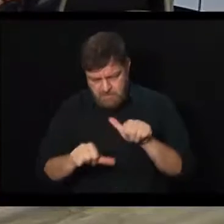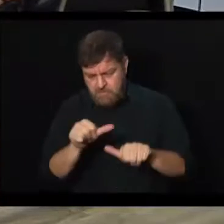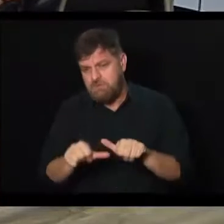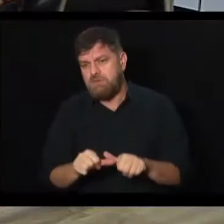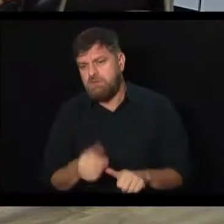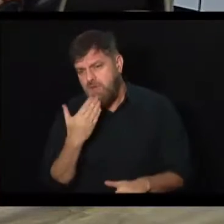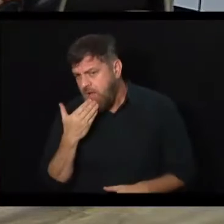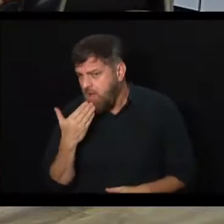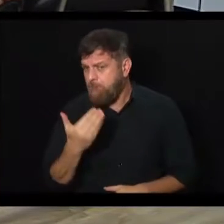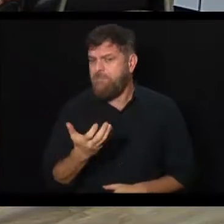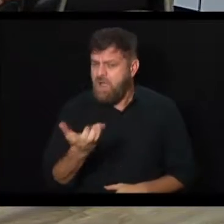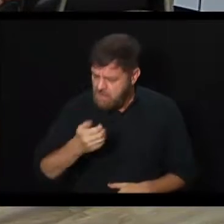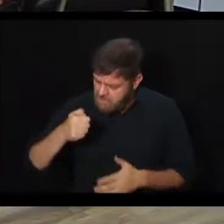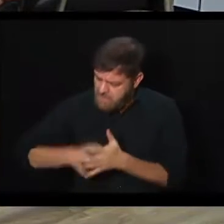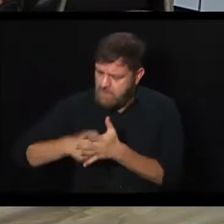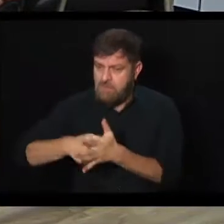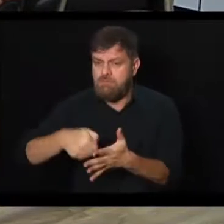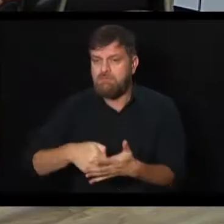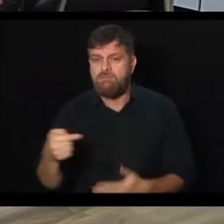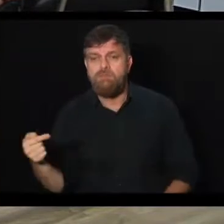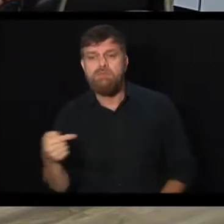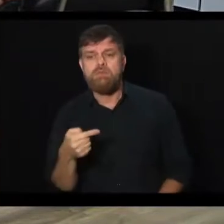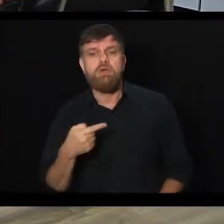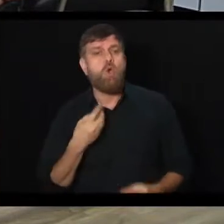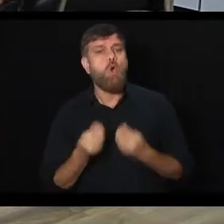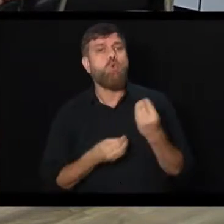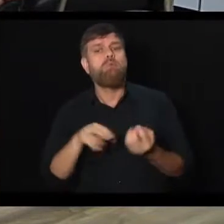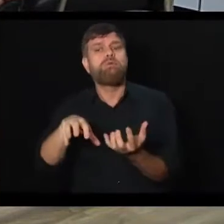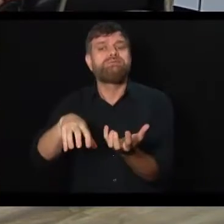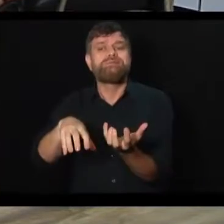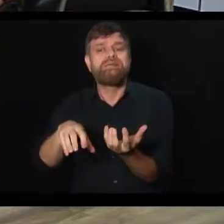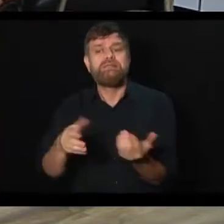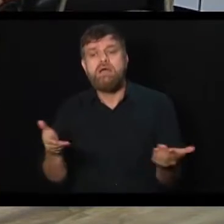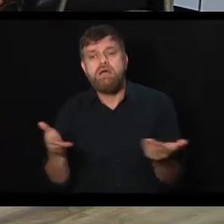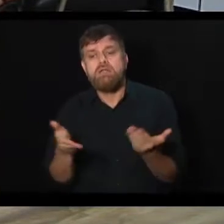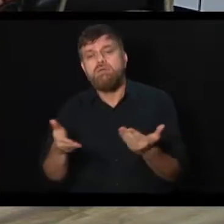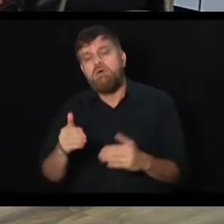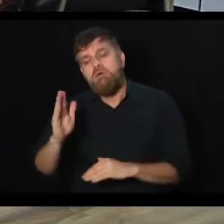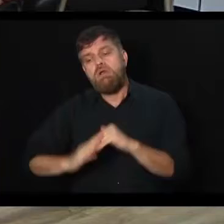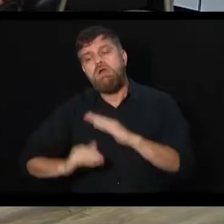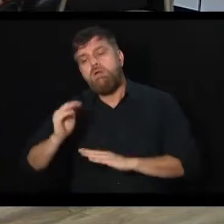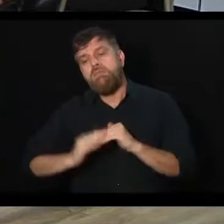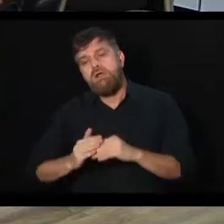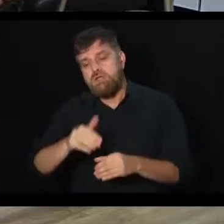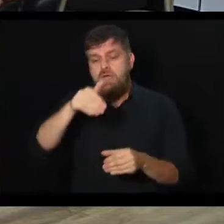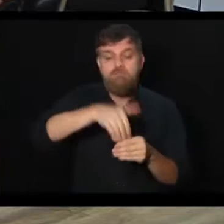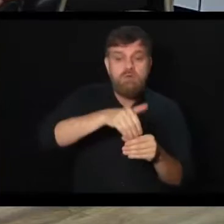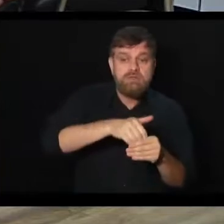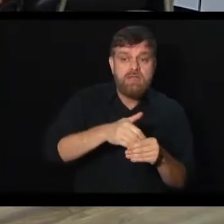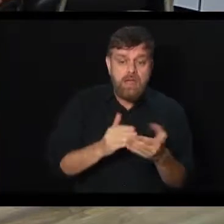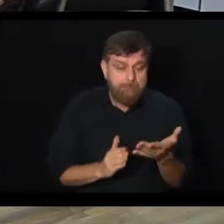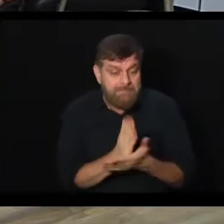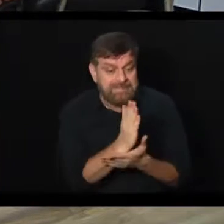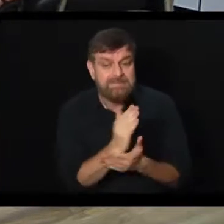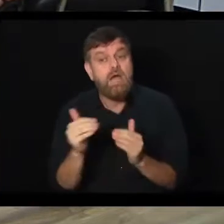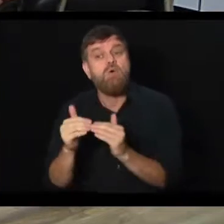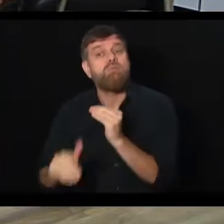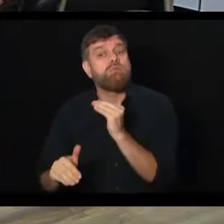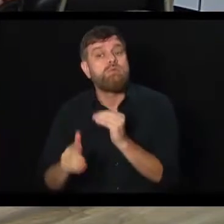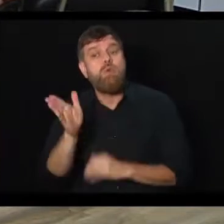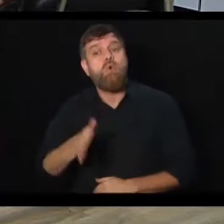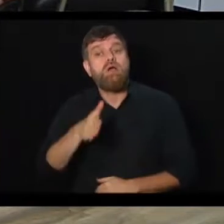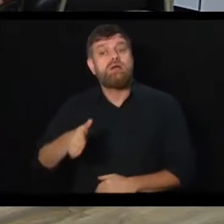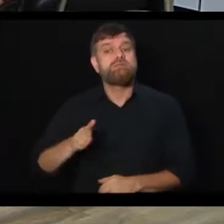essa questão política de como o Senado, nesse momento, se movimenta para aprovar ou não o texto que foi para casa?